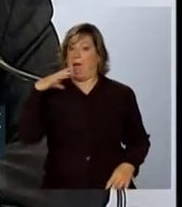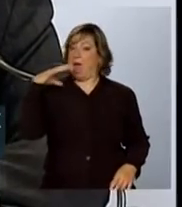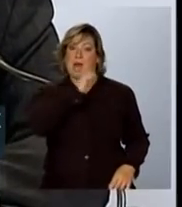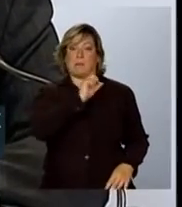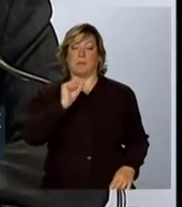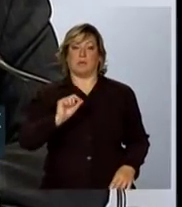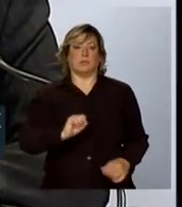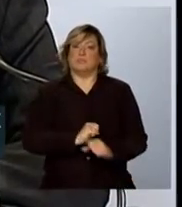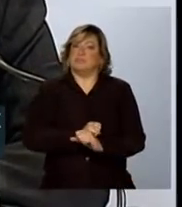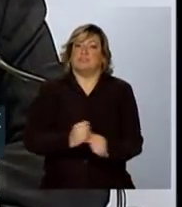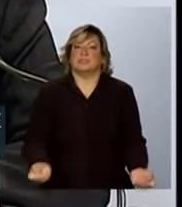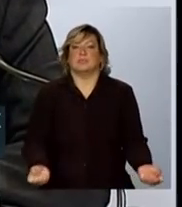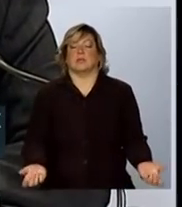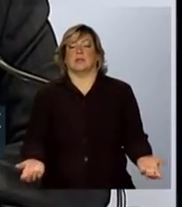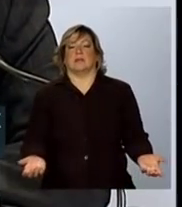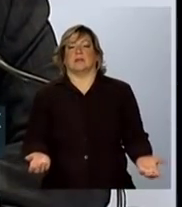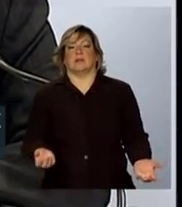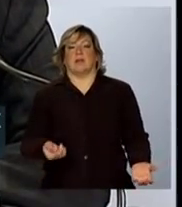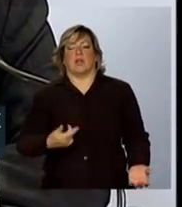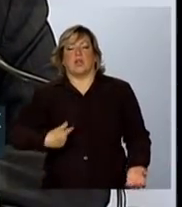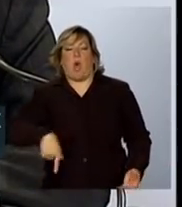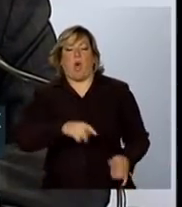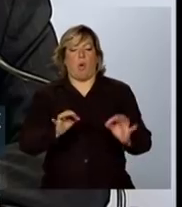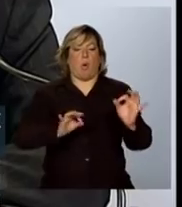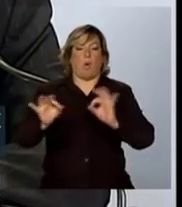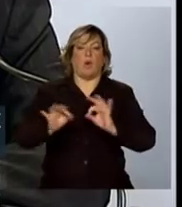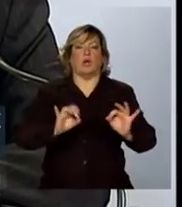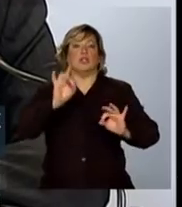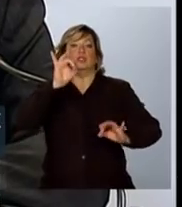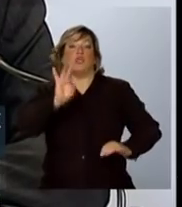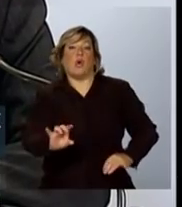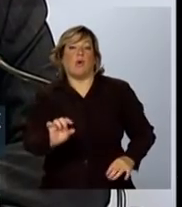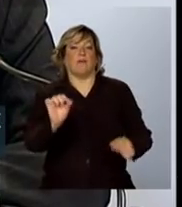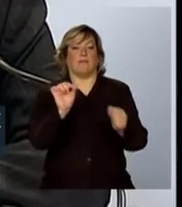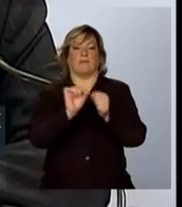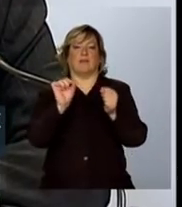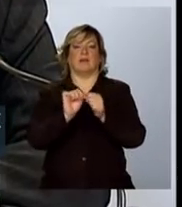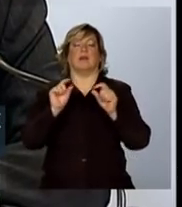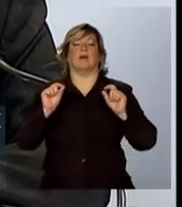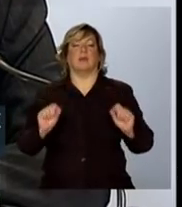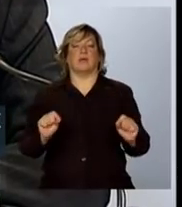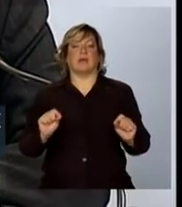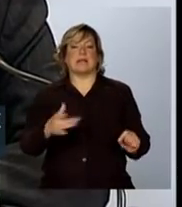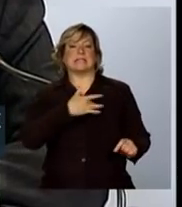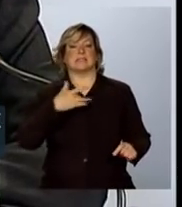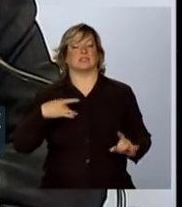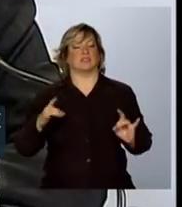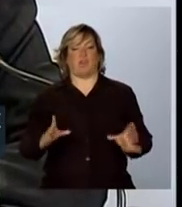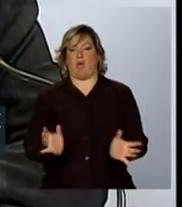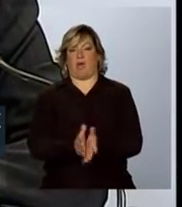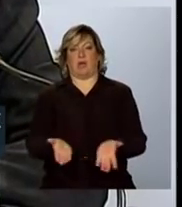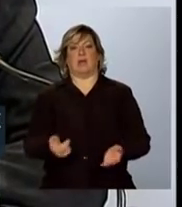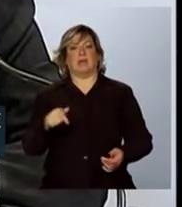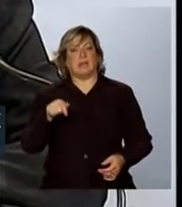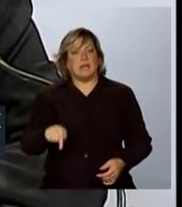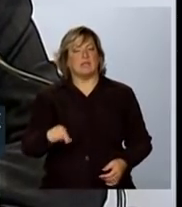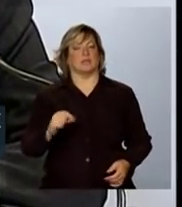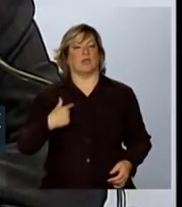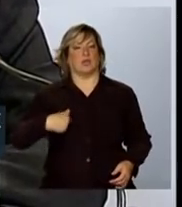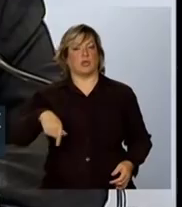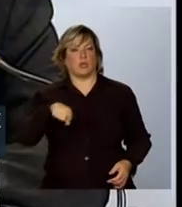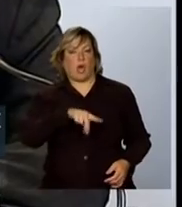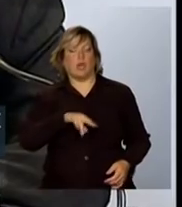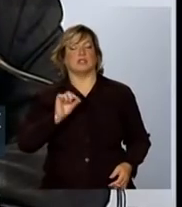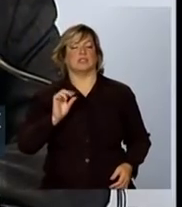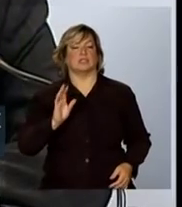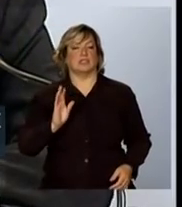organizarmos somente aquilo que está sendo feito do ponto de vista da saúde. Isso já era um cenário que nós, do ponto de